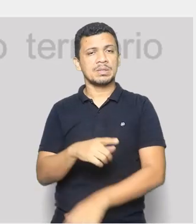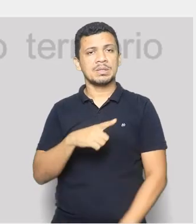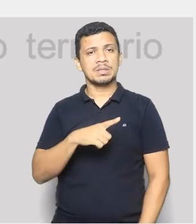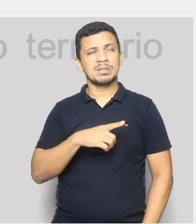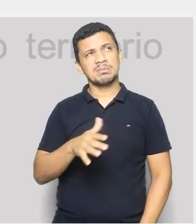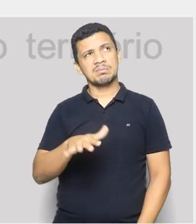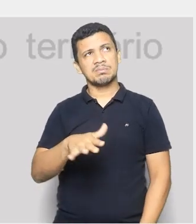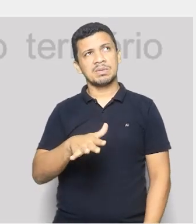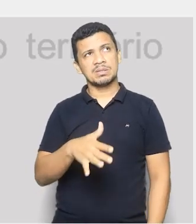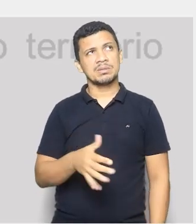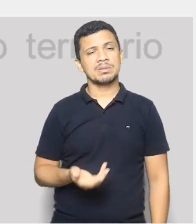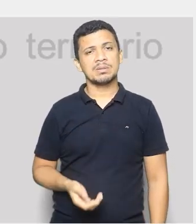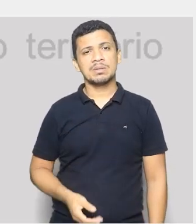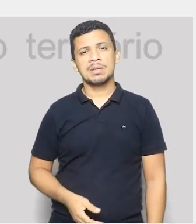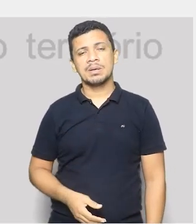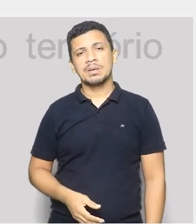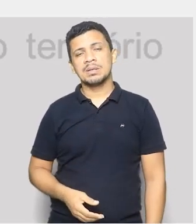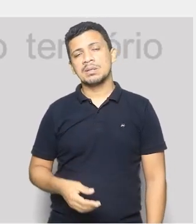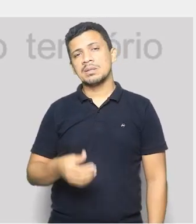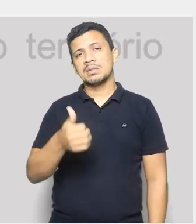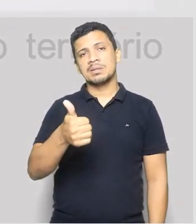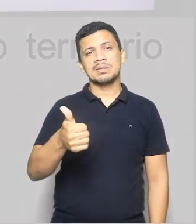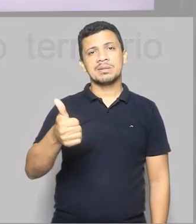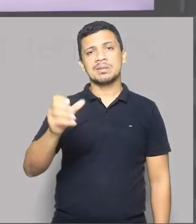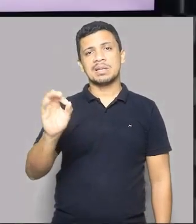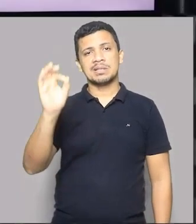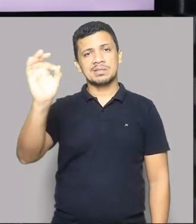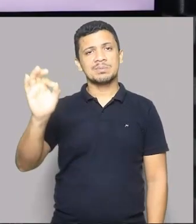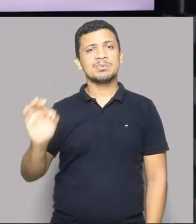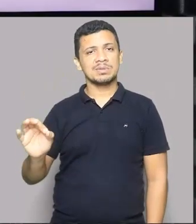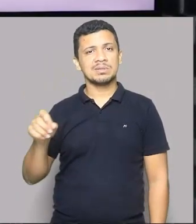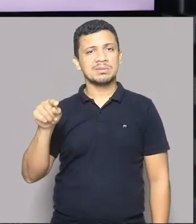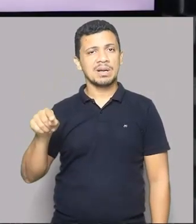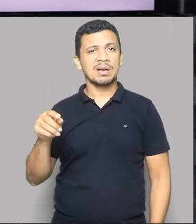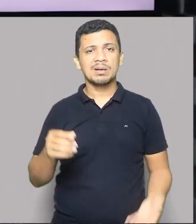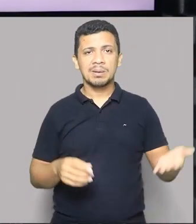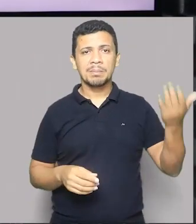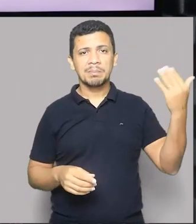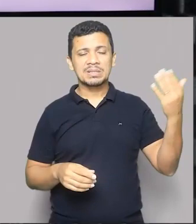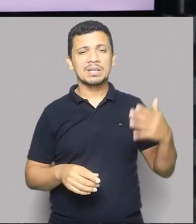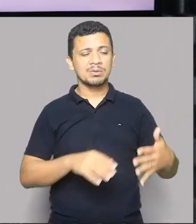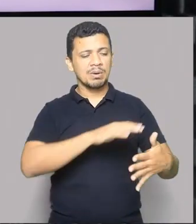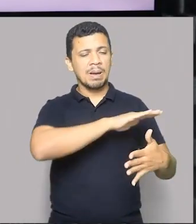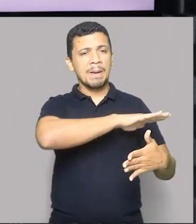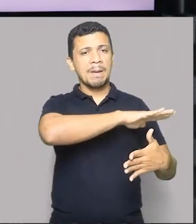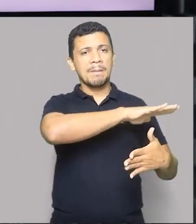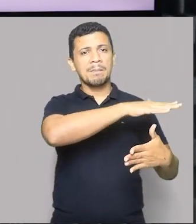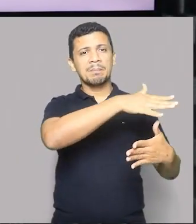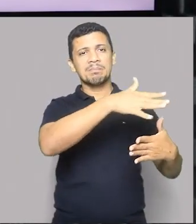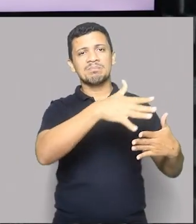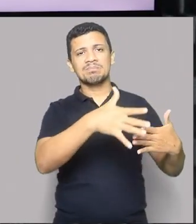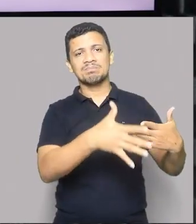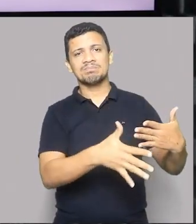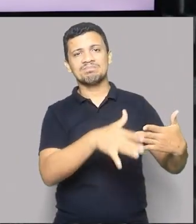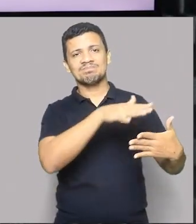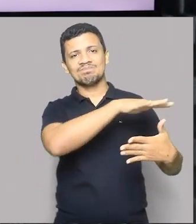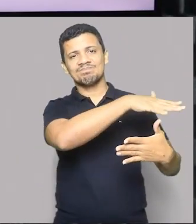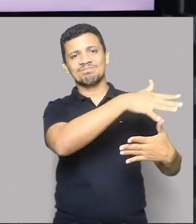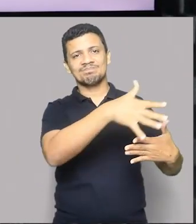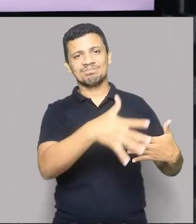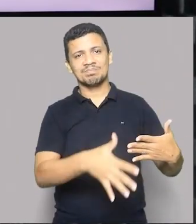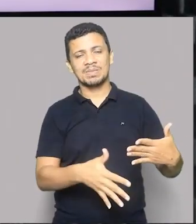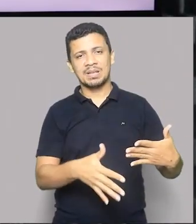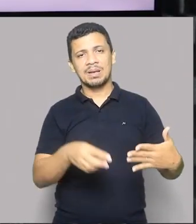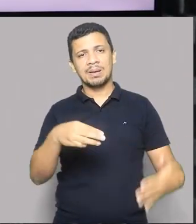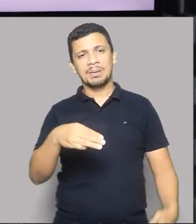aproximadamente hoje, menos de 10% daquilo que era a Mata Atlântica. Ok? Mas deixa esperar, daqui a